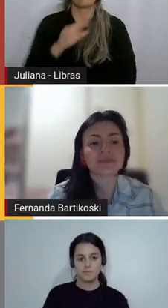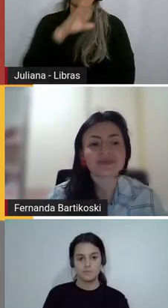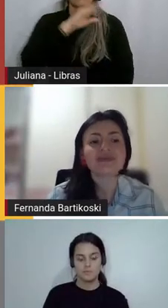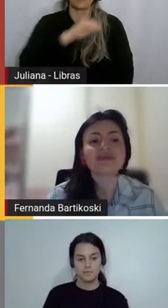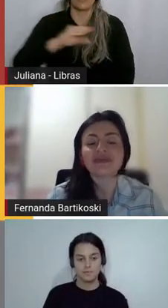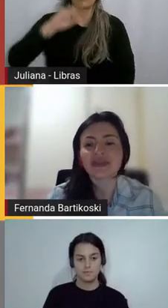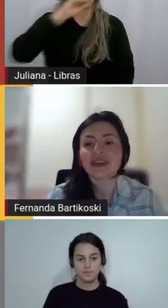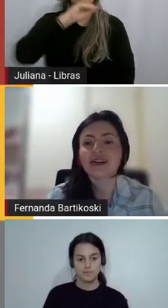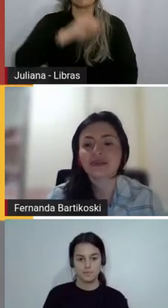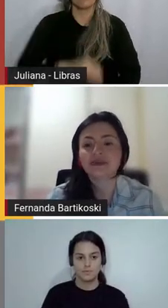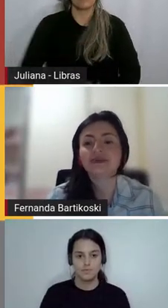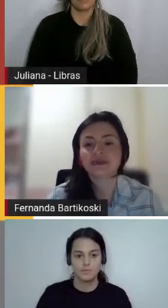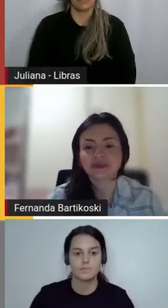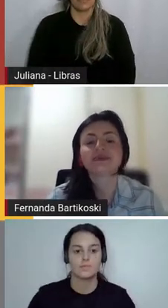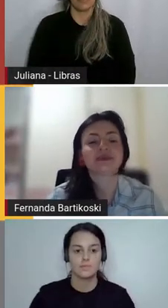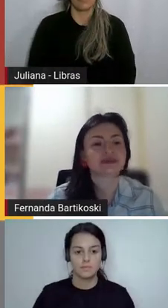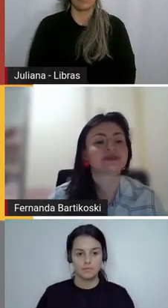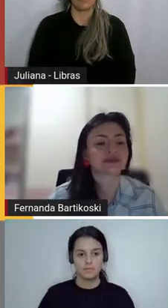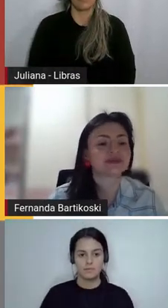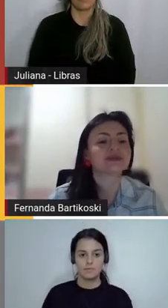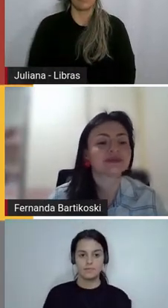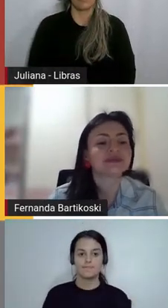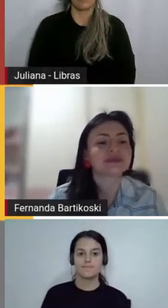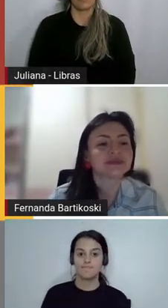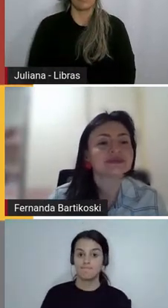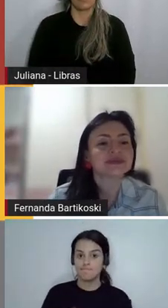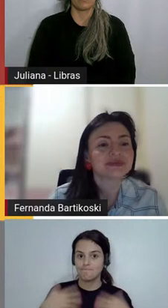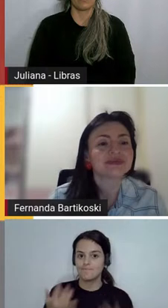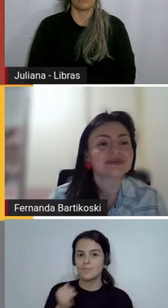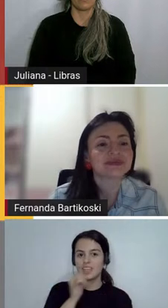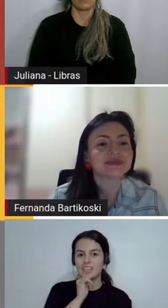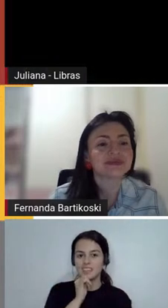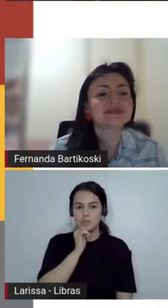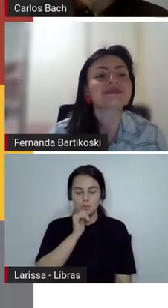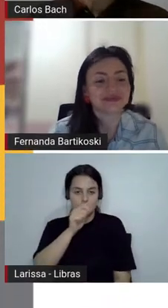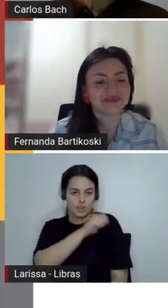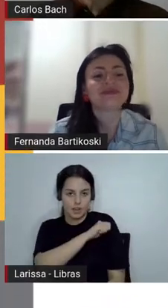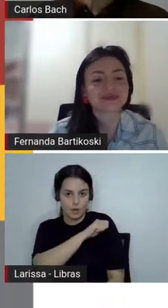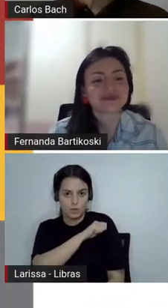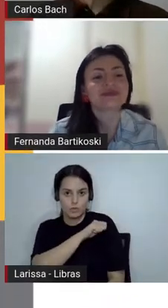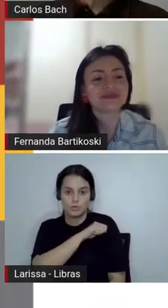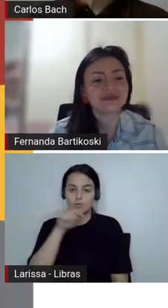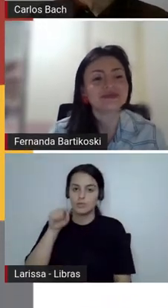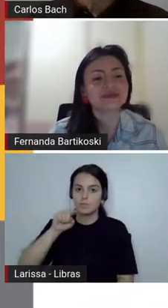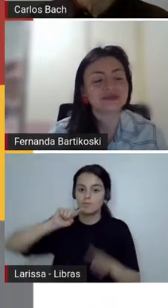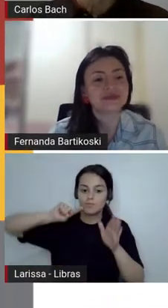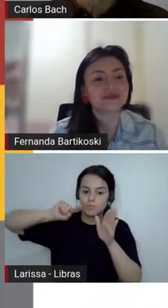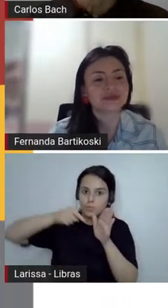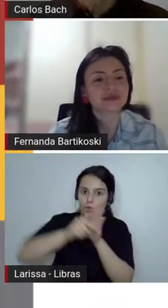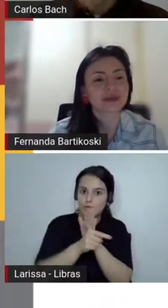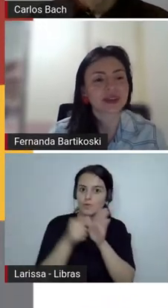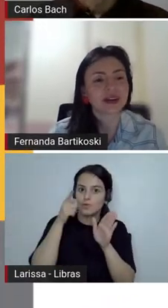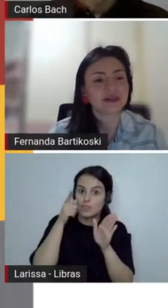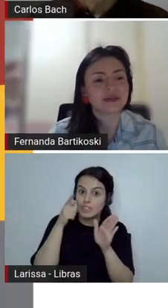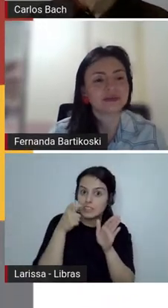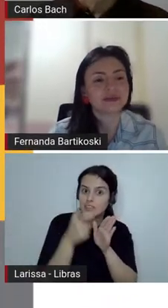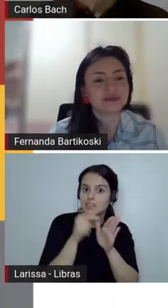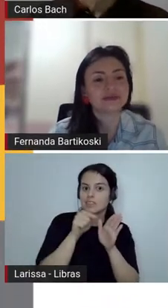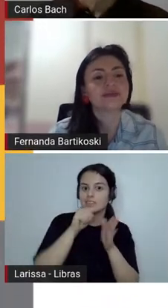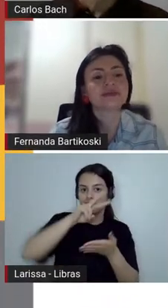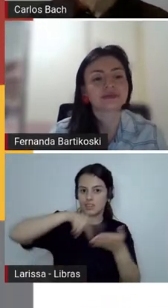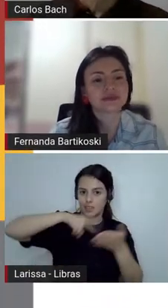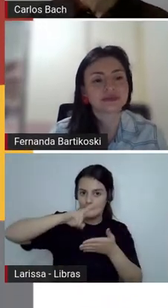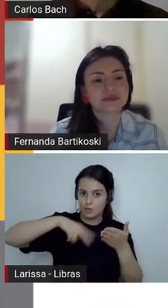realmente entram no mundo da leitura, eles esperam aquele momento da leitura. E se a gente não faz, eles perguntam,